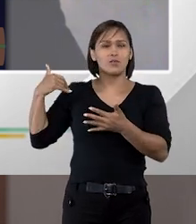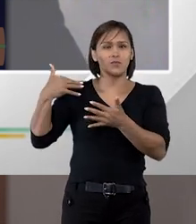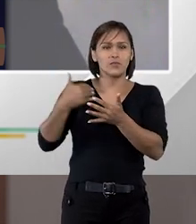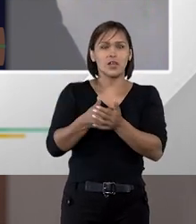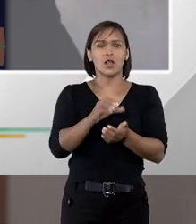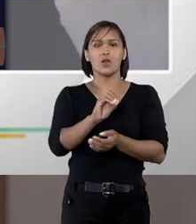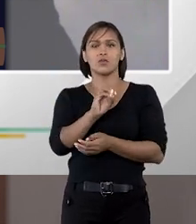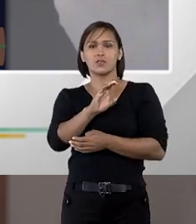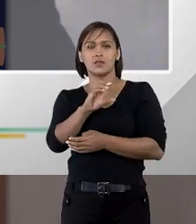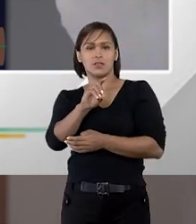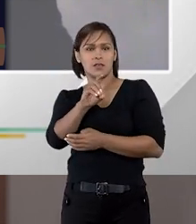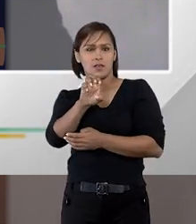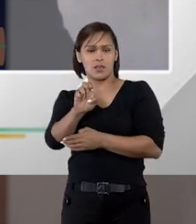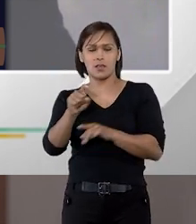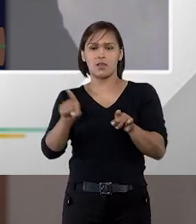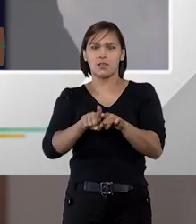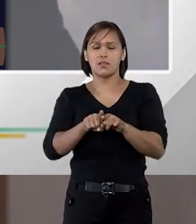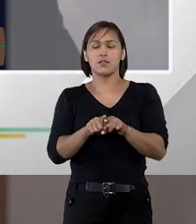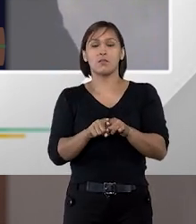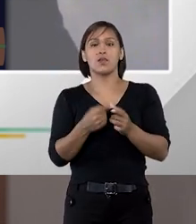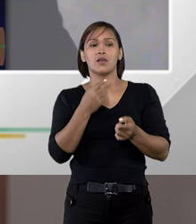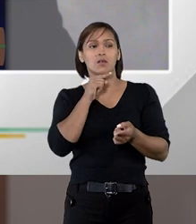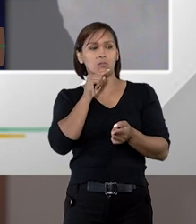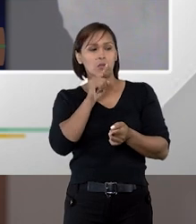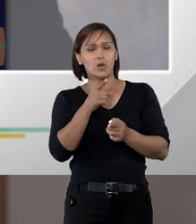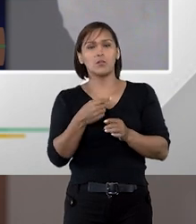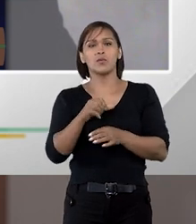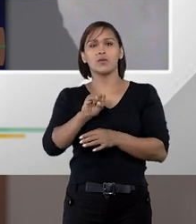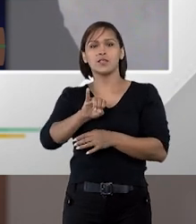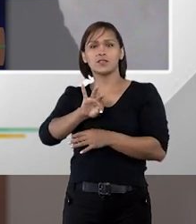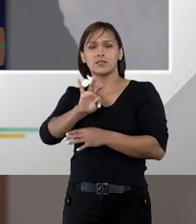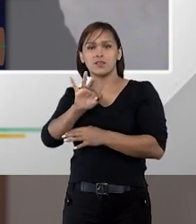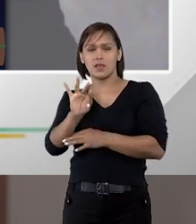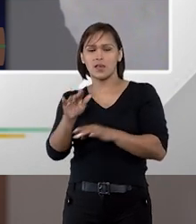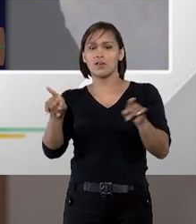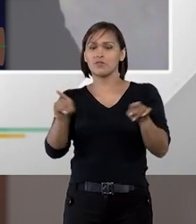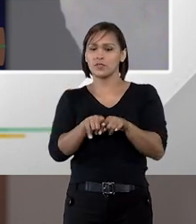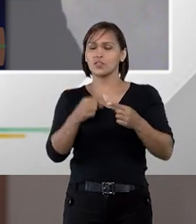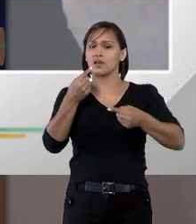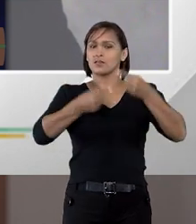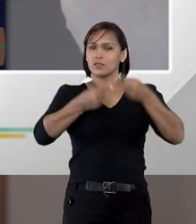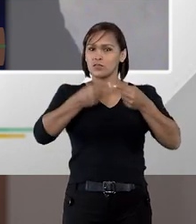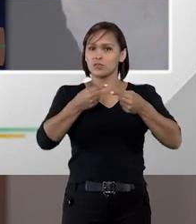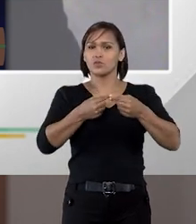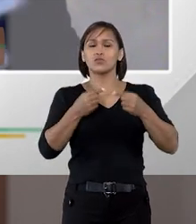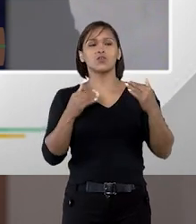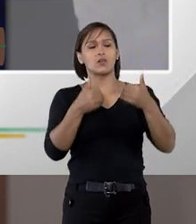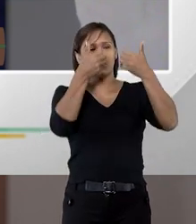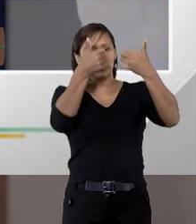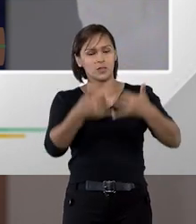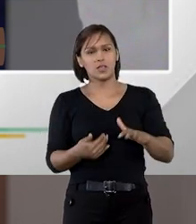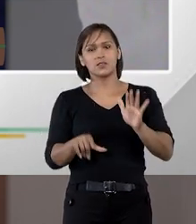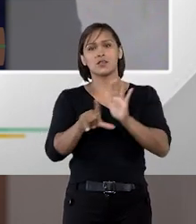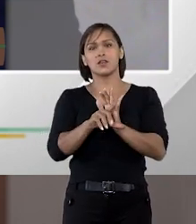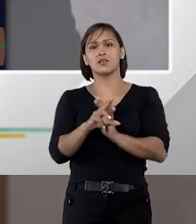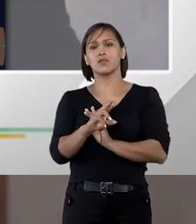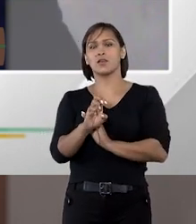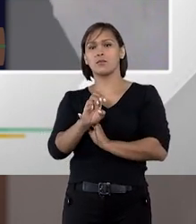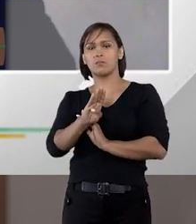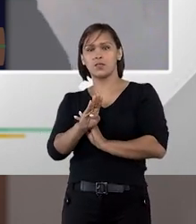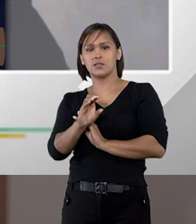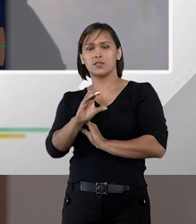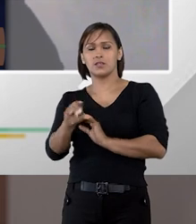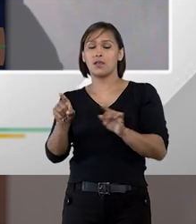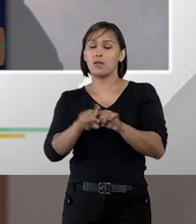longa data da OCDE é uma questão que o próprio Supremo Tribunal Federal está discutindo com fundamento na lei do RDC